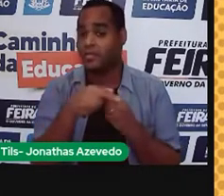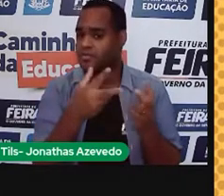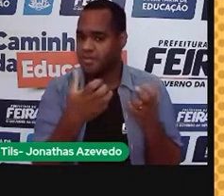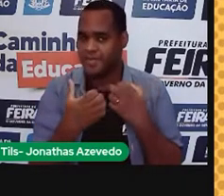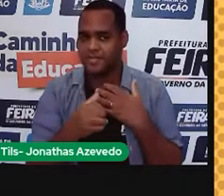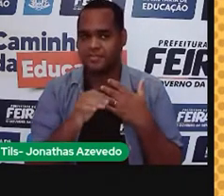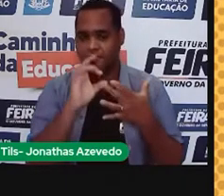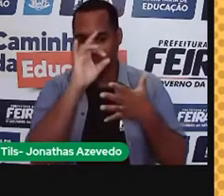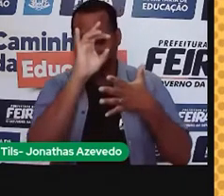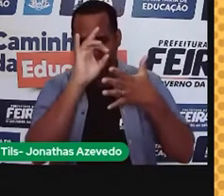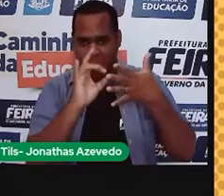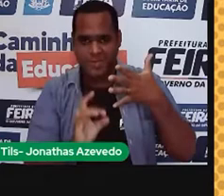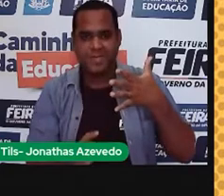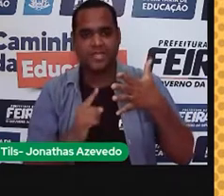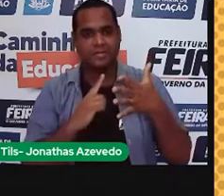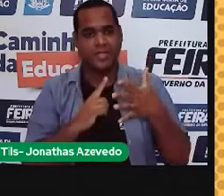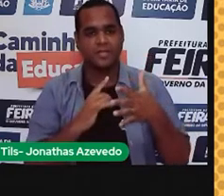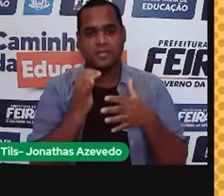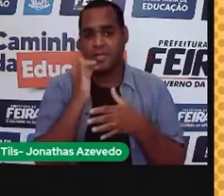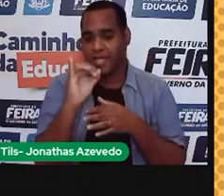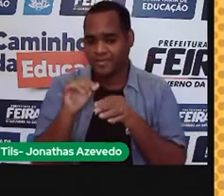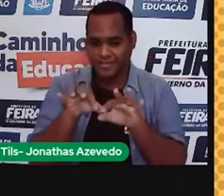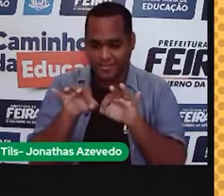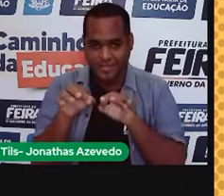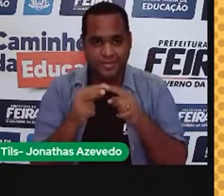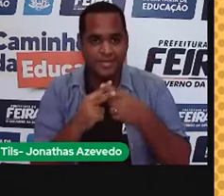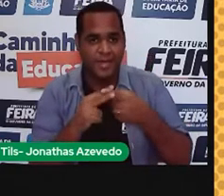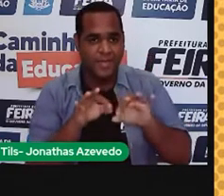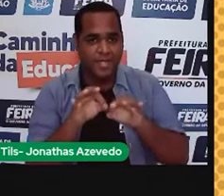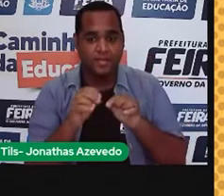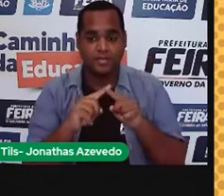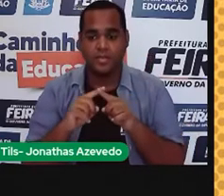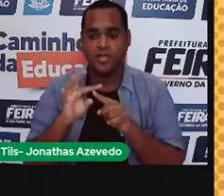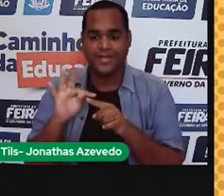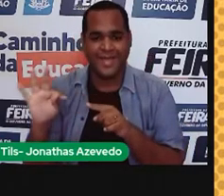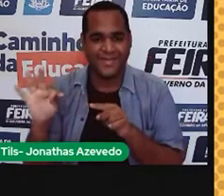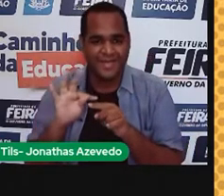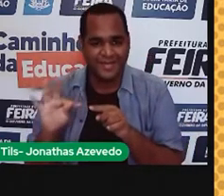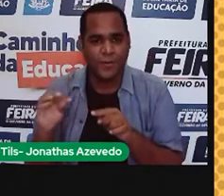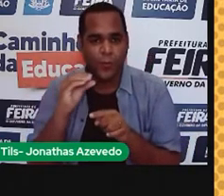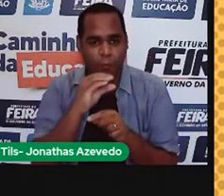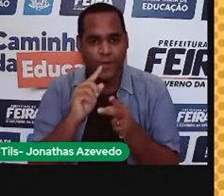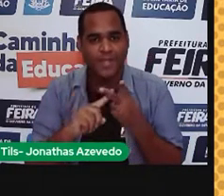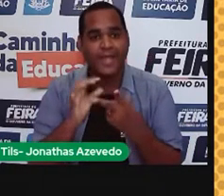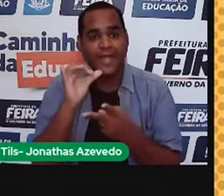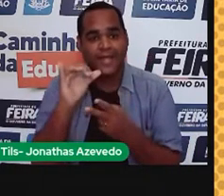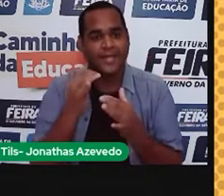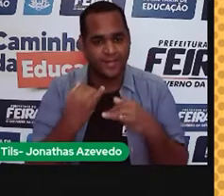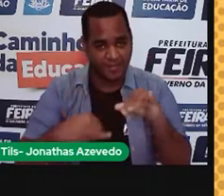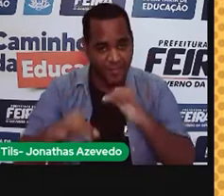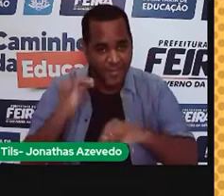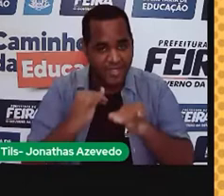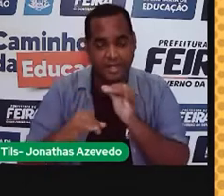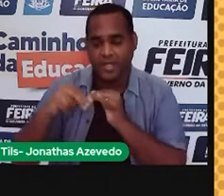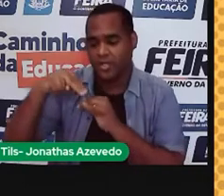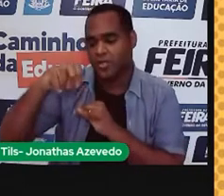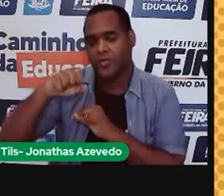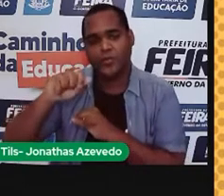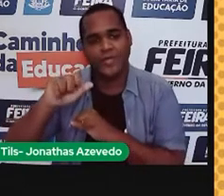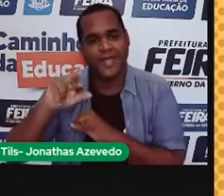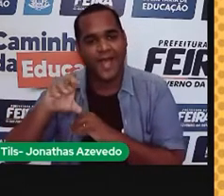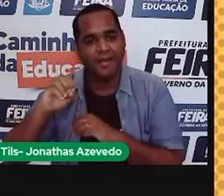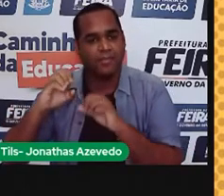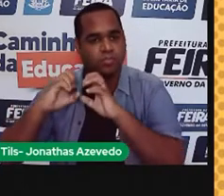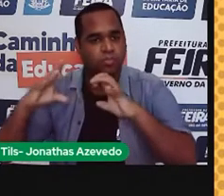destacar esses aqui. Energia mecânica, energia térmica, energia elétrica, a química, nuclear, a